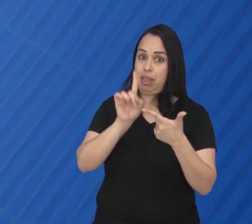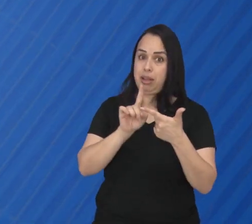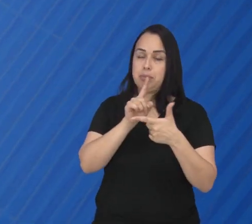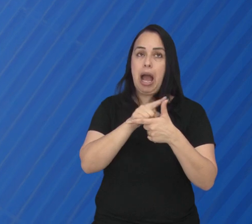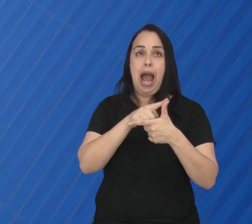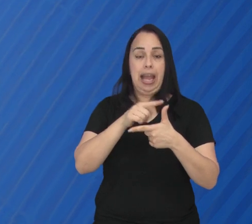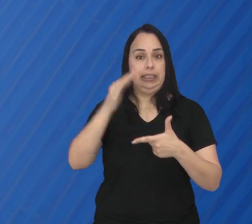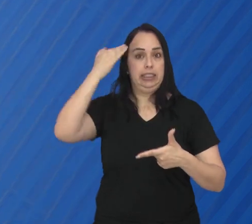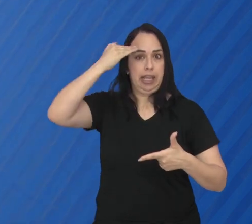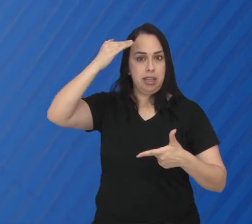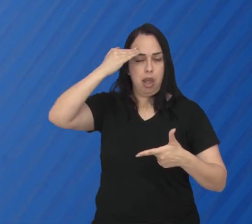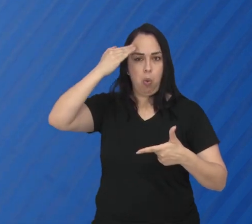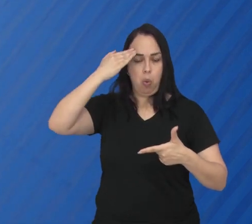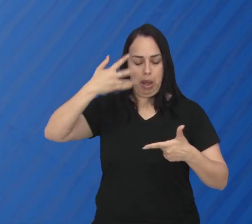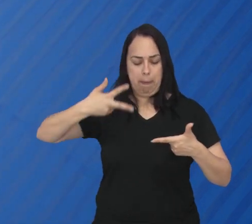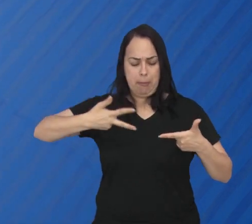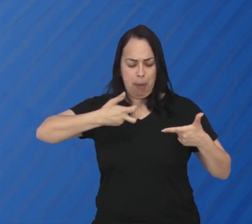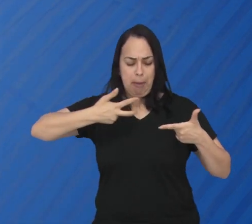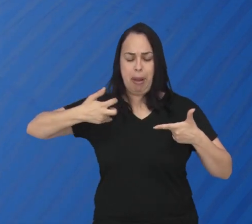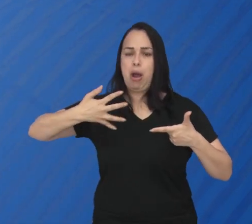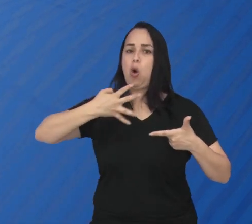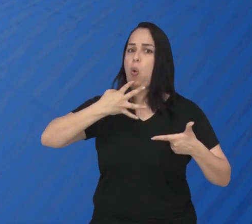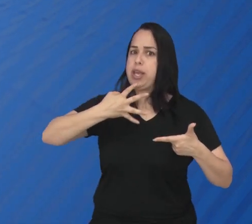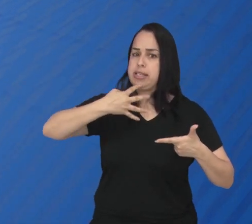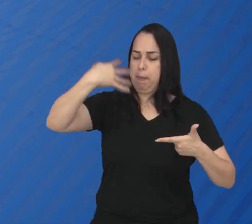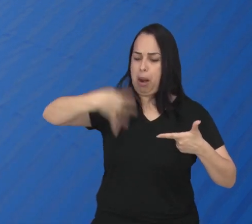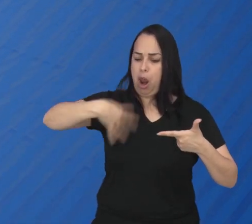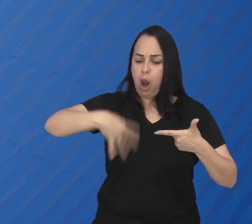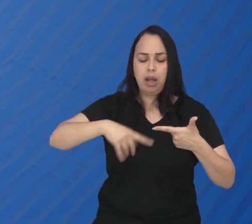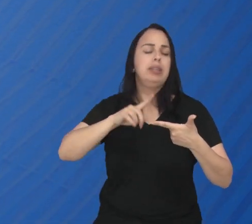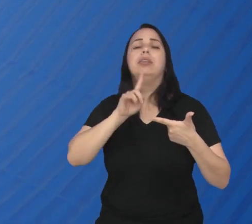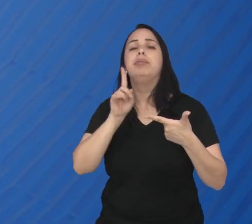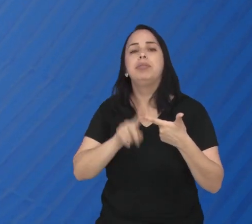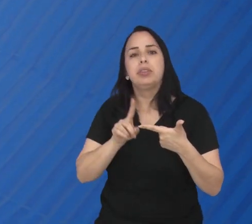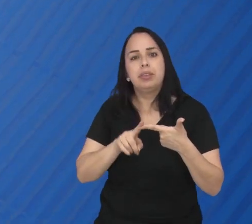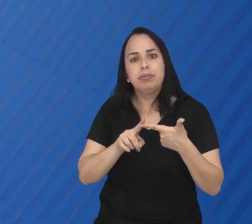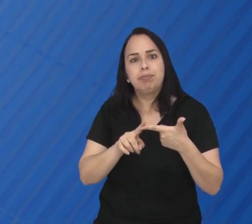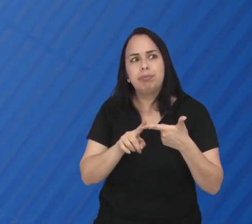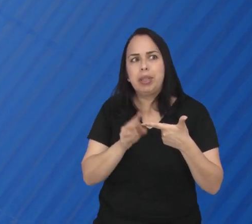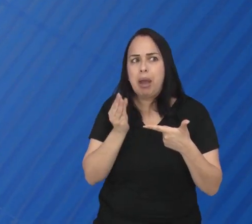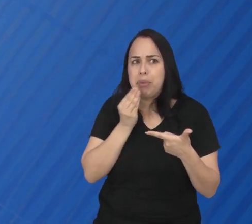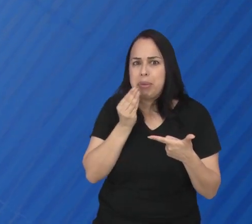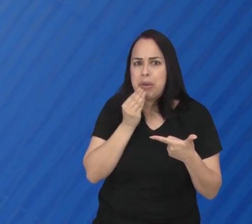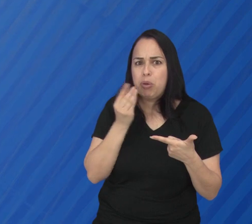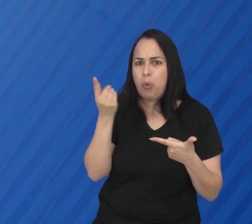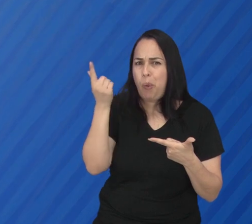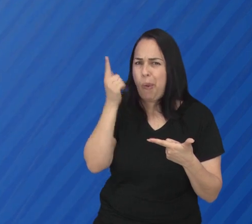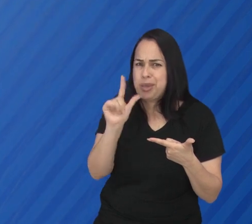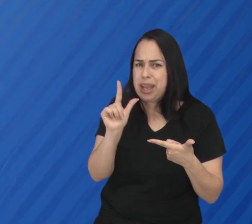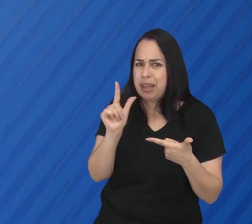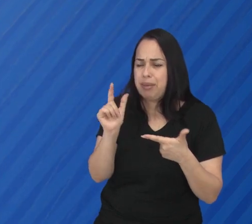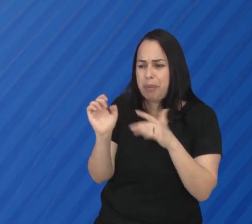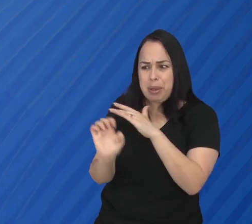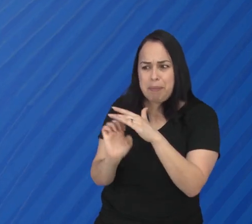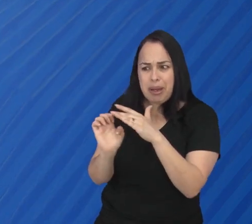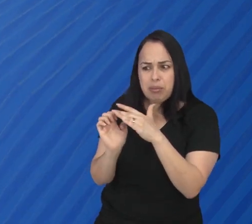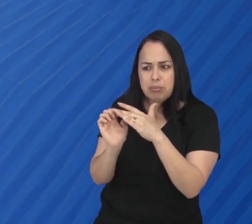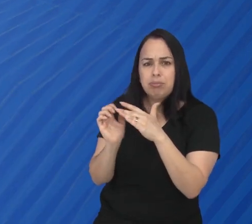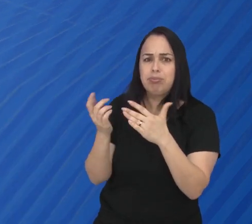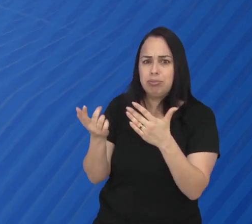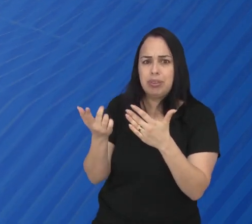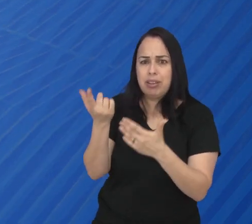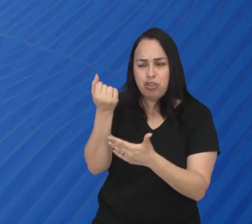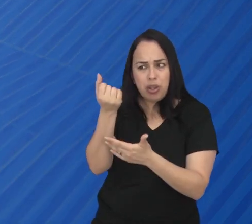Depois de entender o que você faz e é bom, será que isso é uma oportunidade de negócio no mercado?